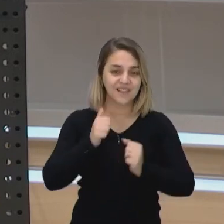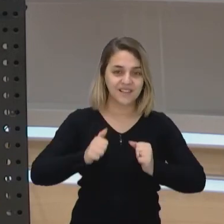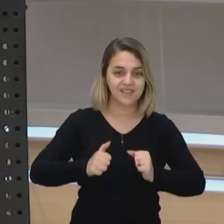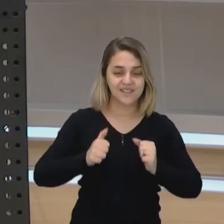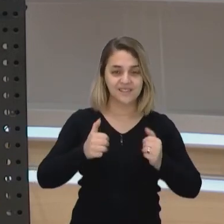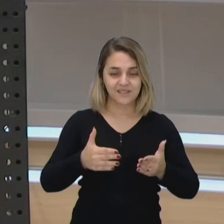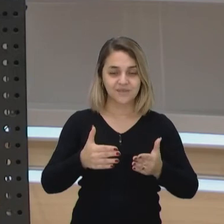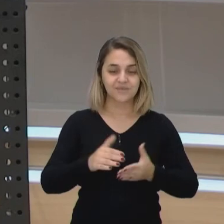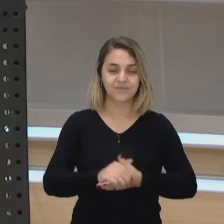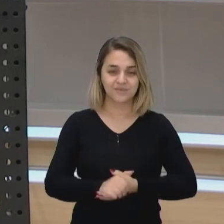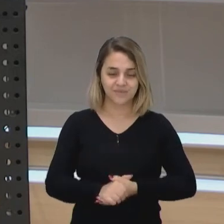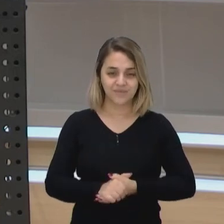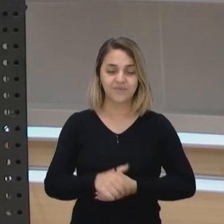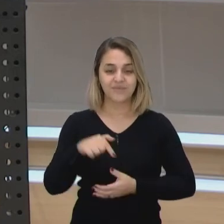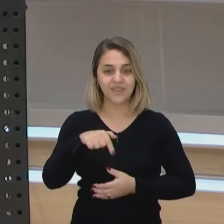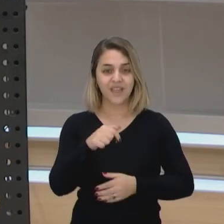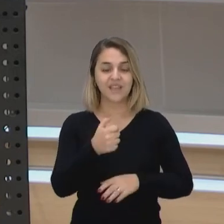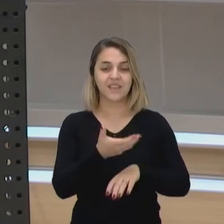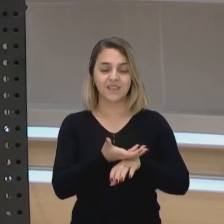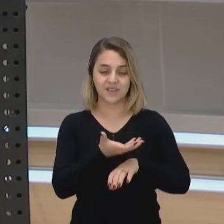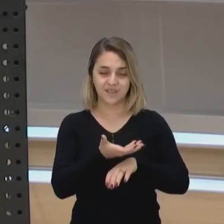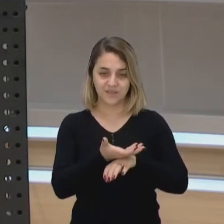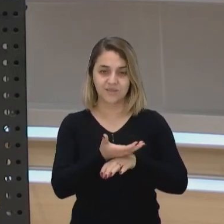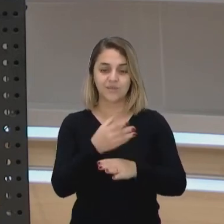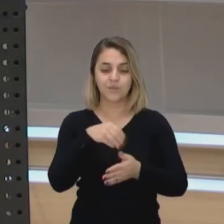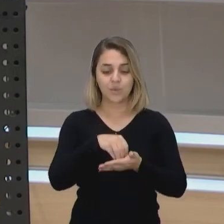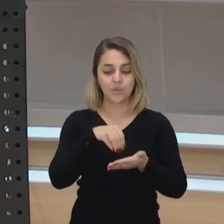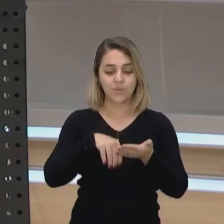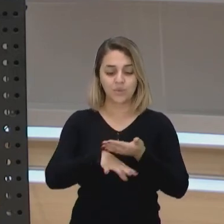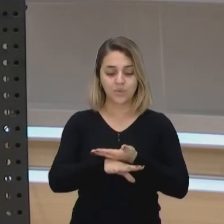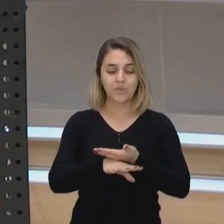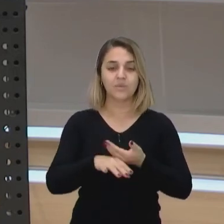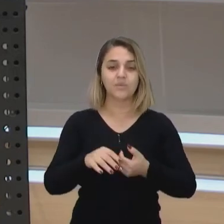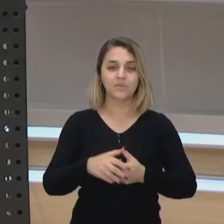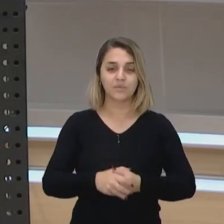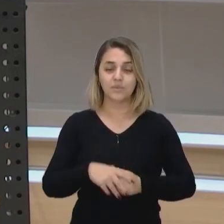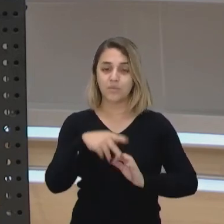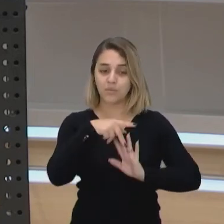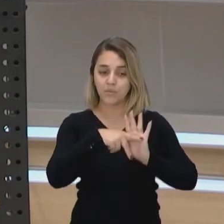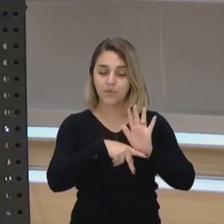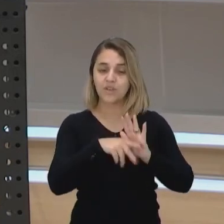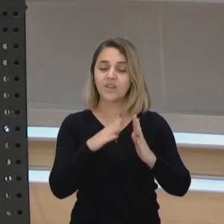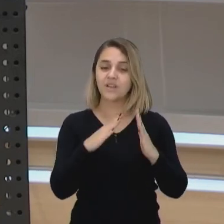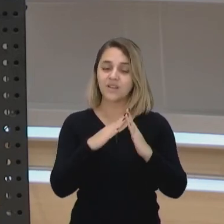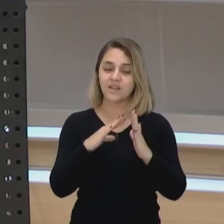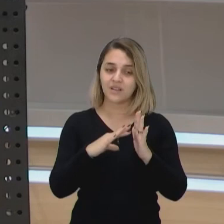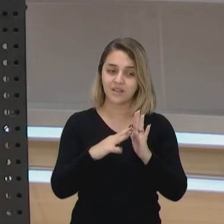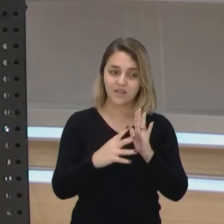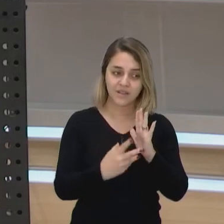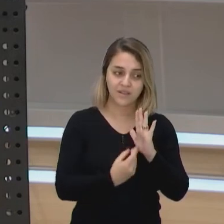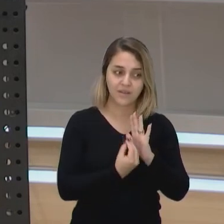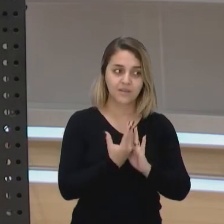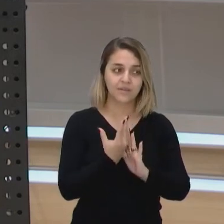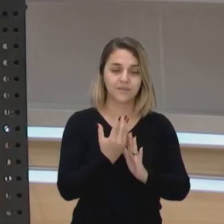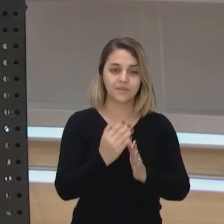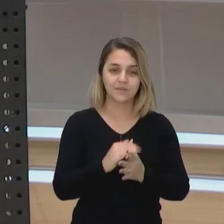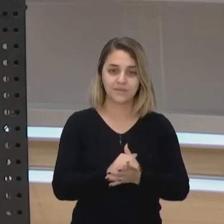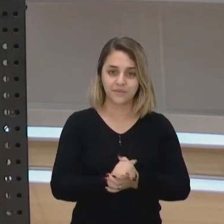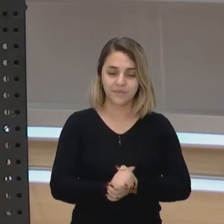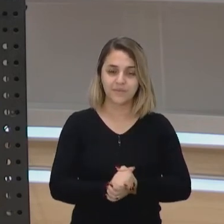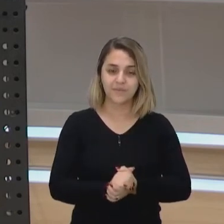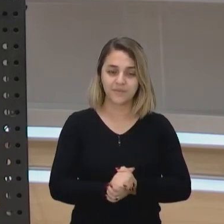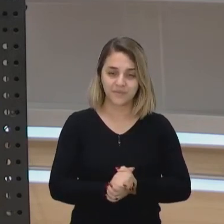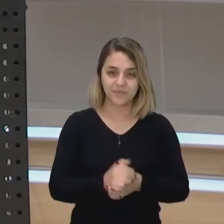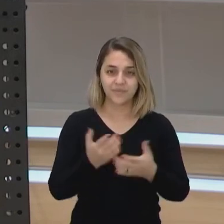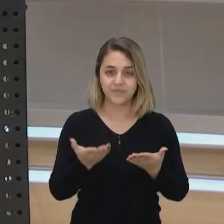nosso dessa unidade curricular projeto casa sustentável né então e aí fica